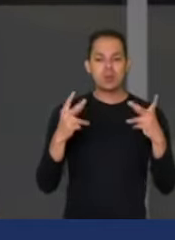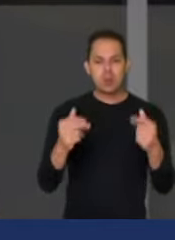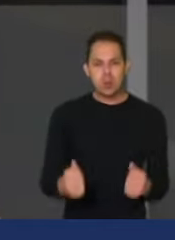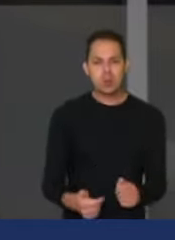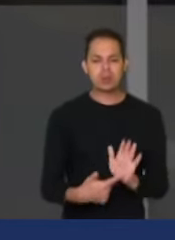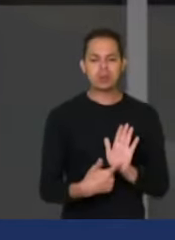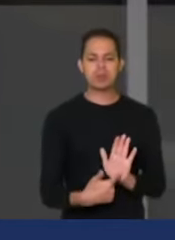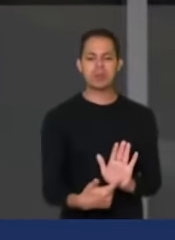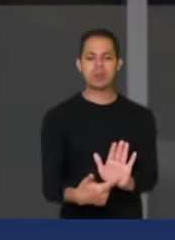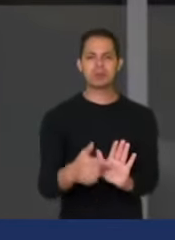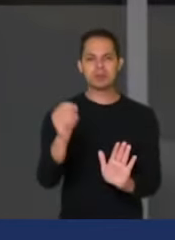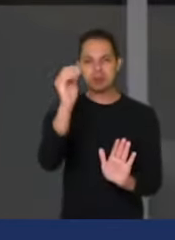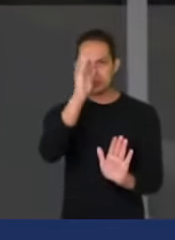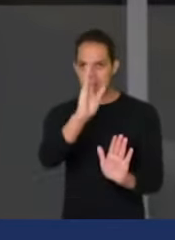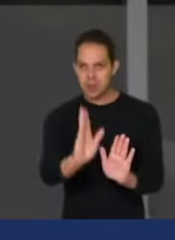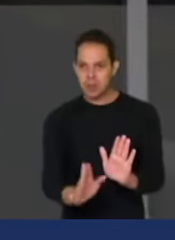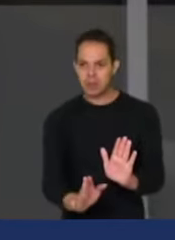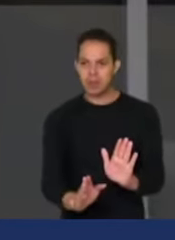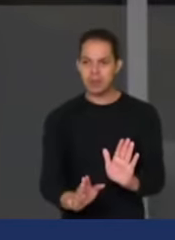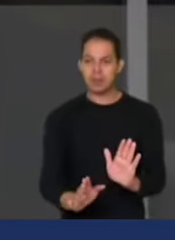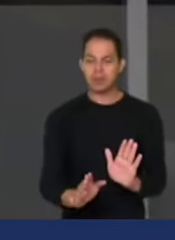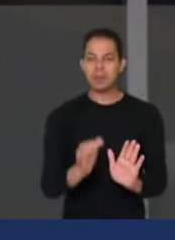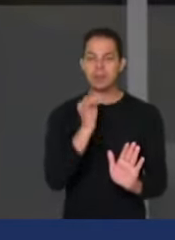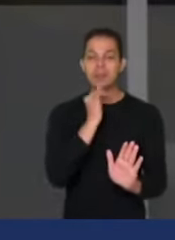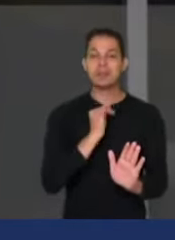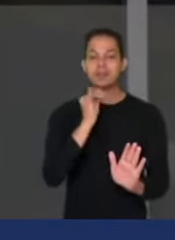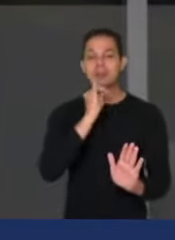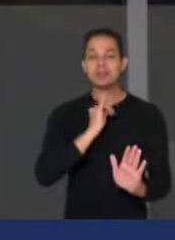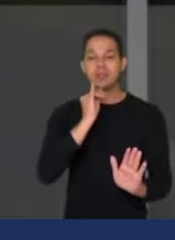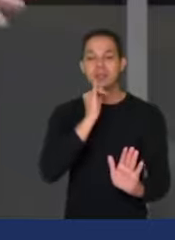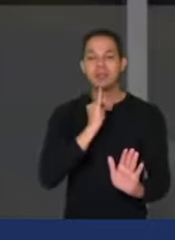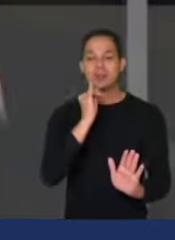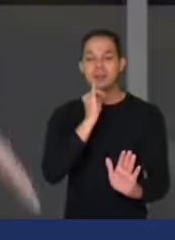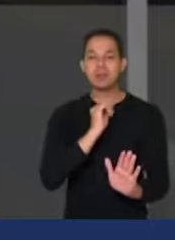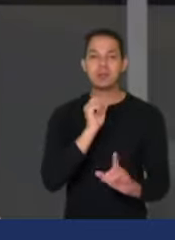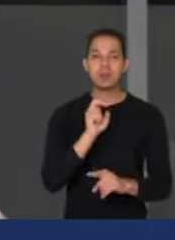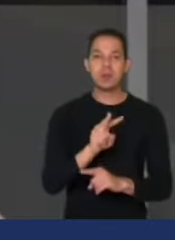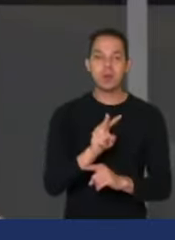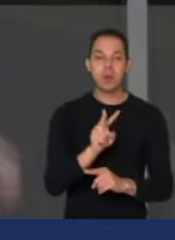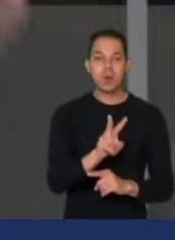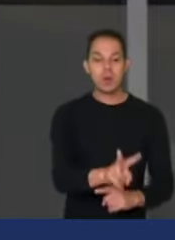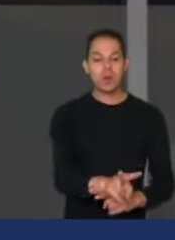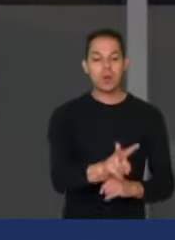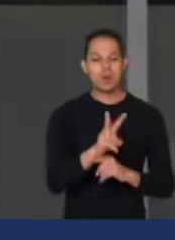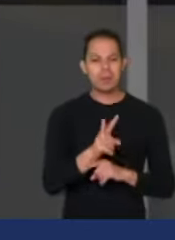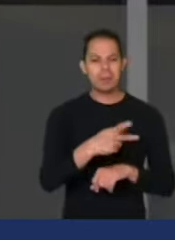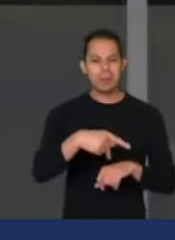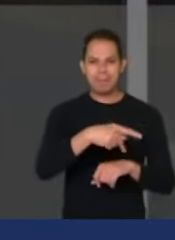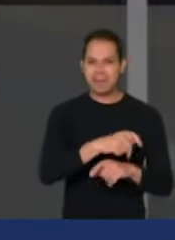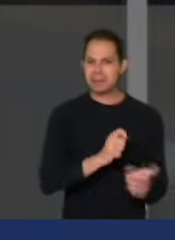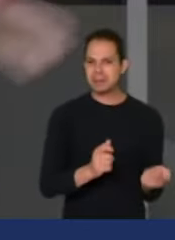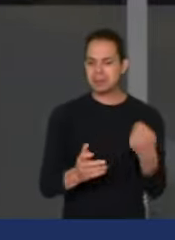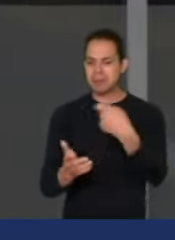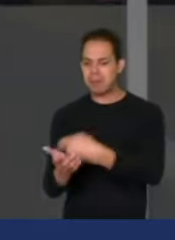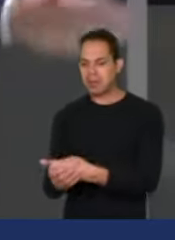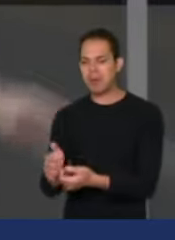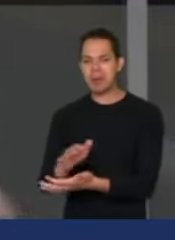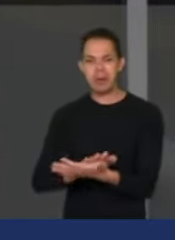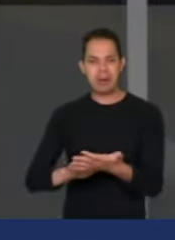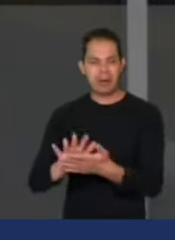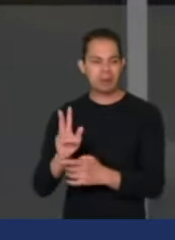Brasil, com a volta dos empréstimos aos países caloteiros, as ditaduras a que ele tem,